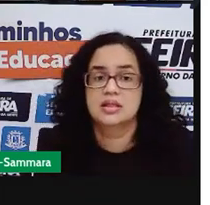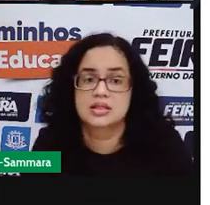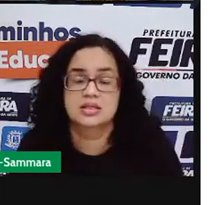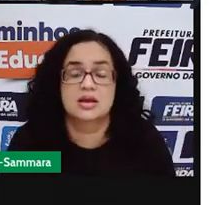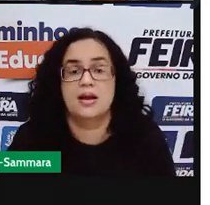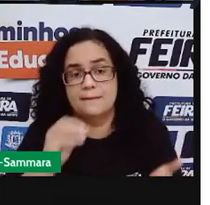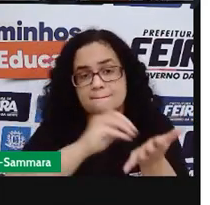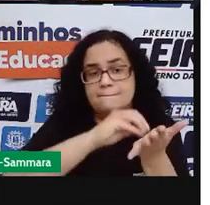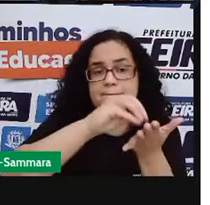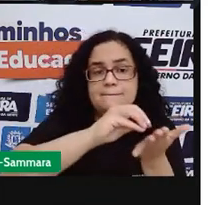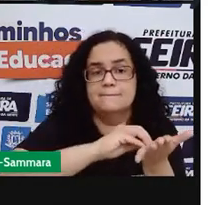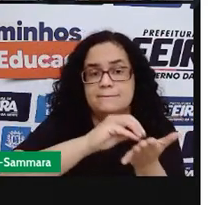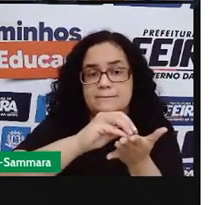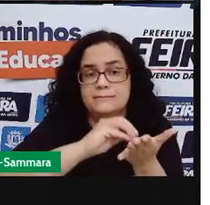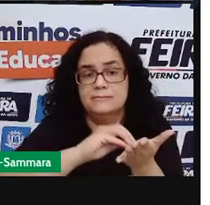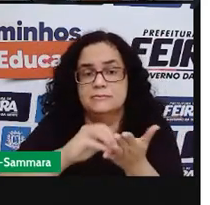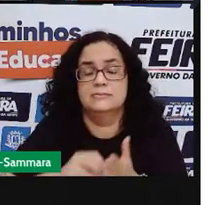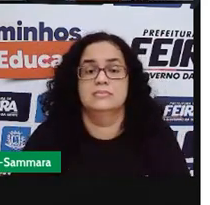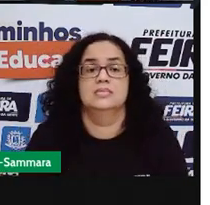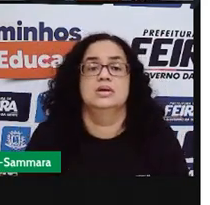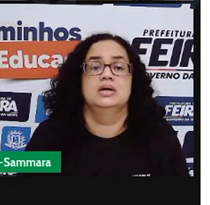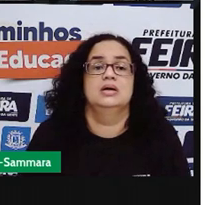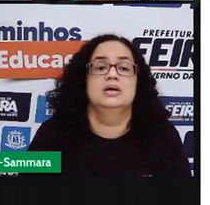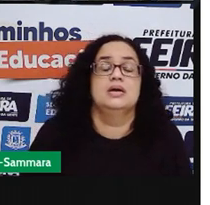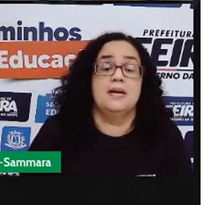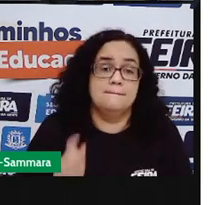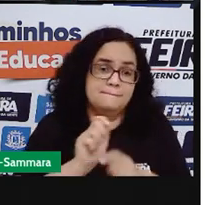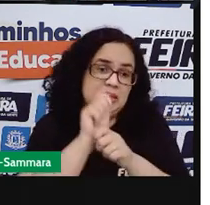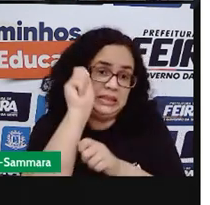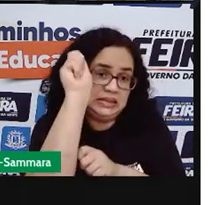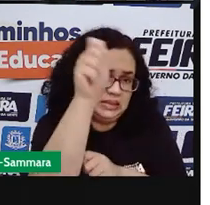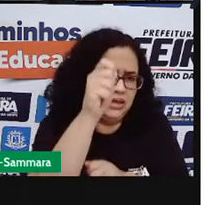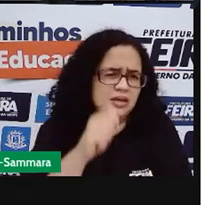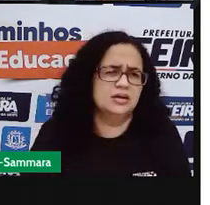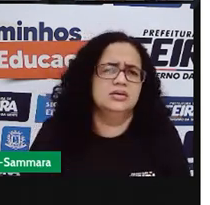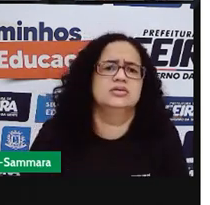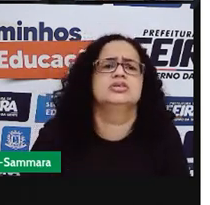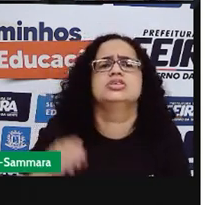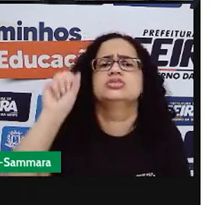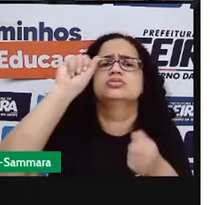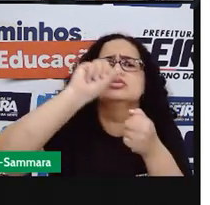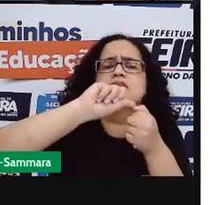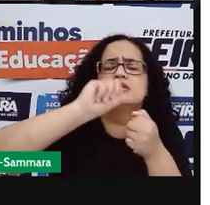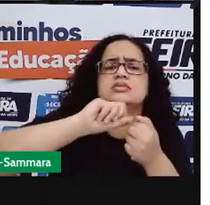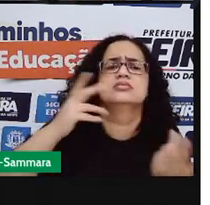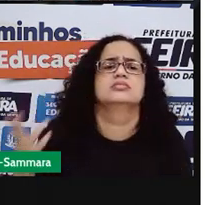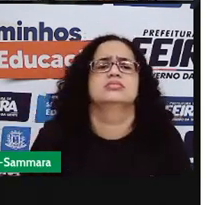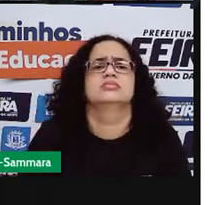-cabeça, bilboquei, peteca. O que mais que nós construímos?